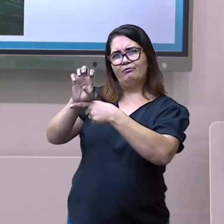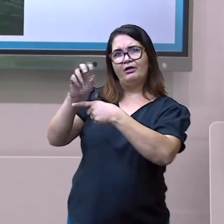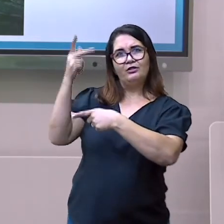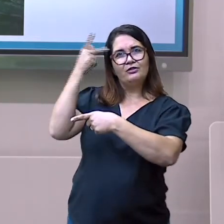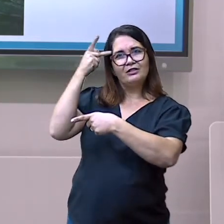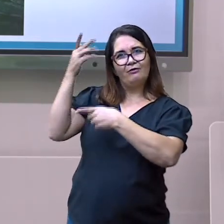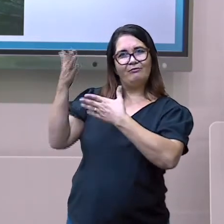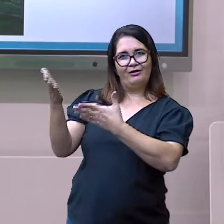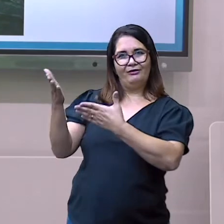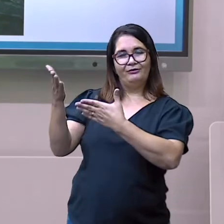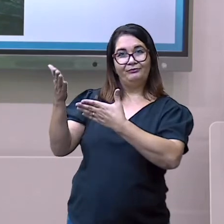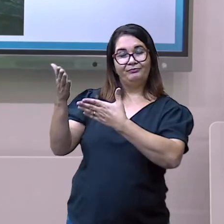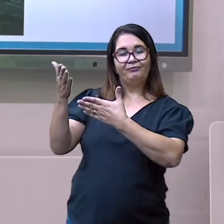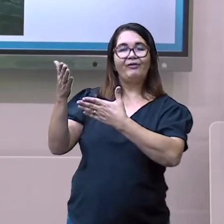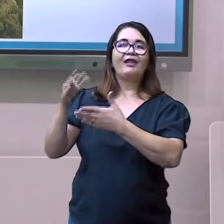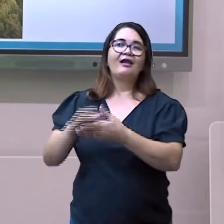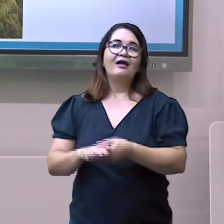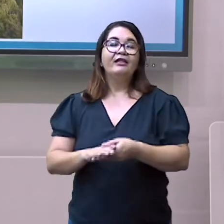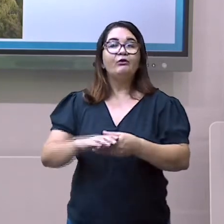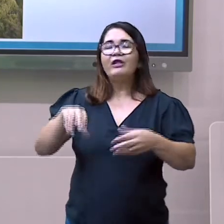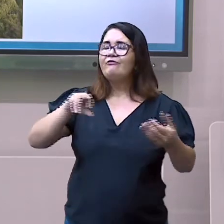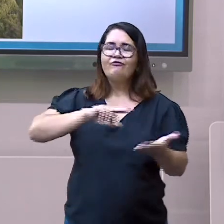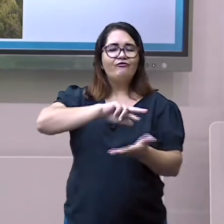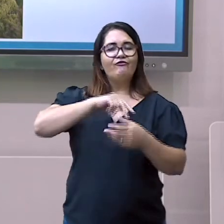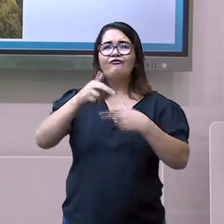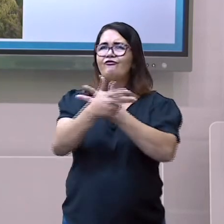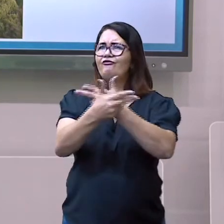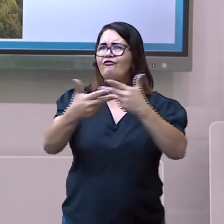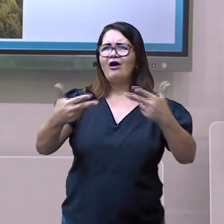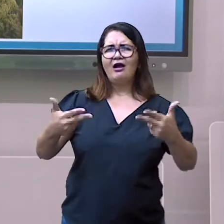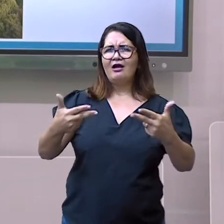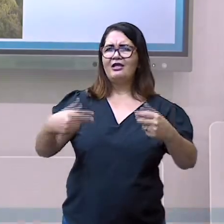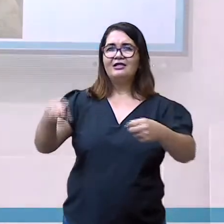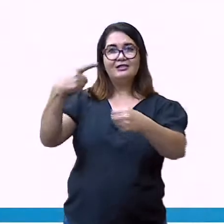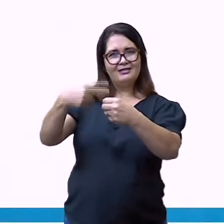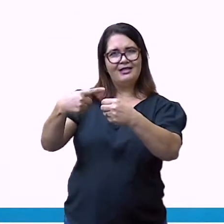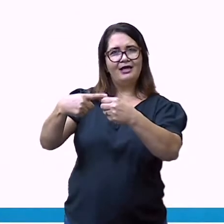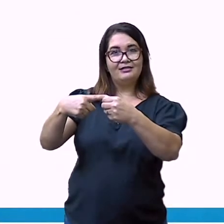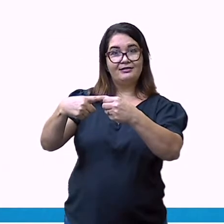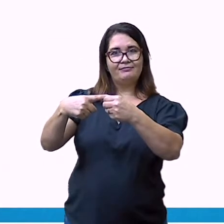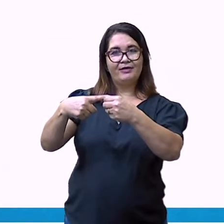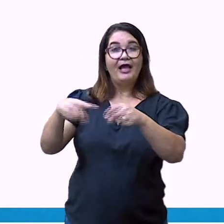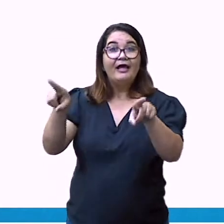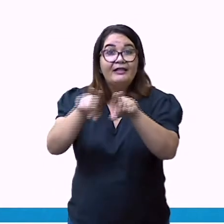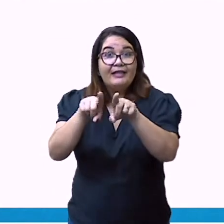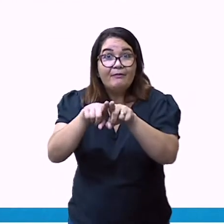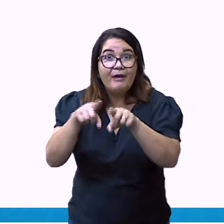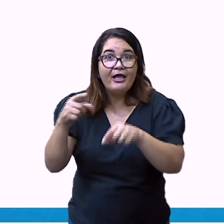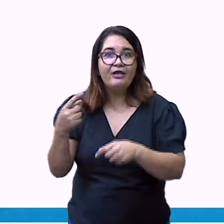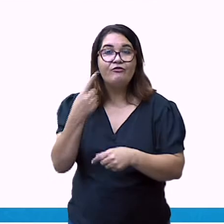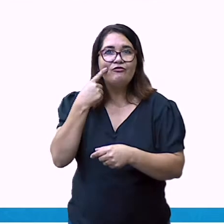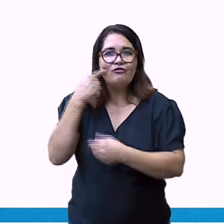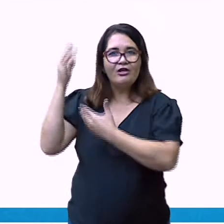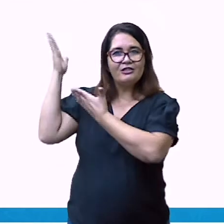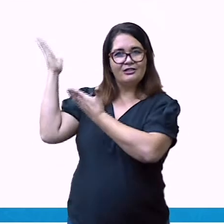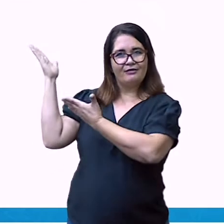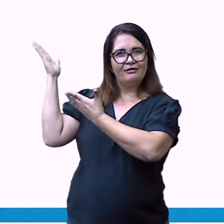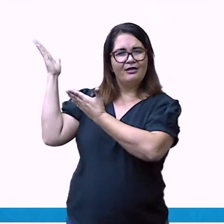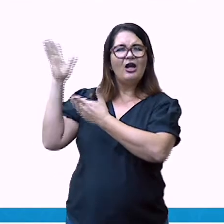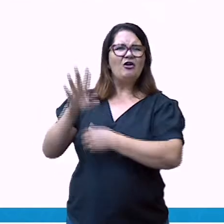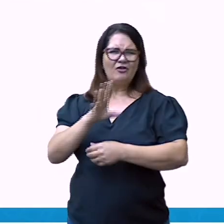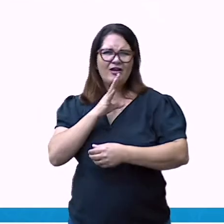brasileira. Nós temos também a cidade de Vila Velha, que fica no estado do Espírito Santo.